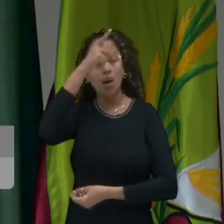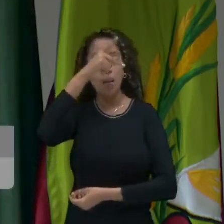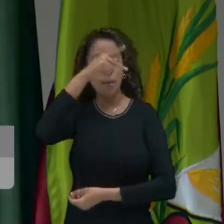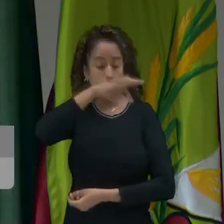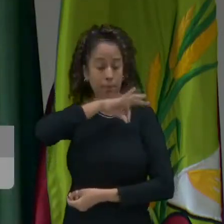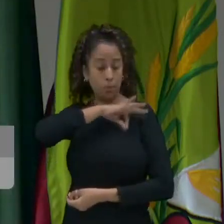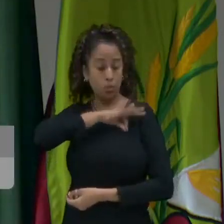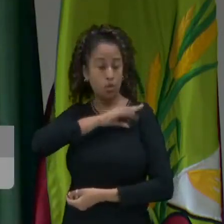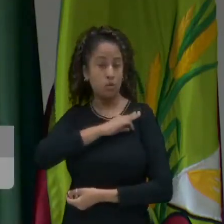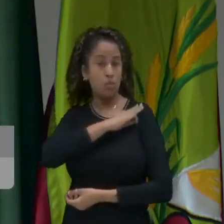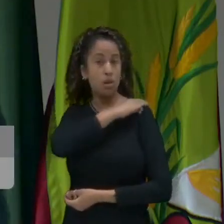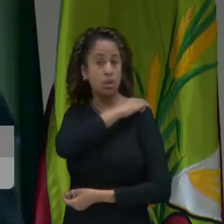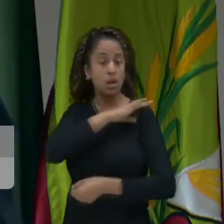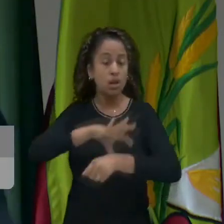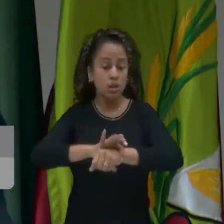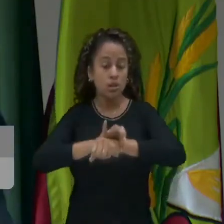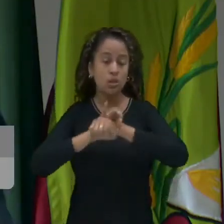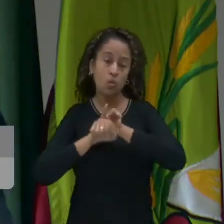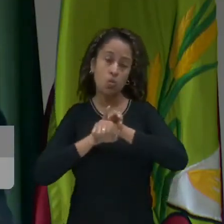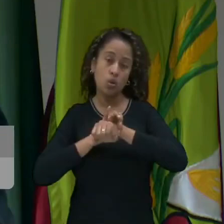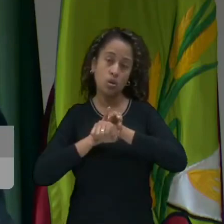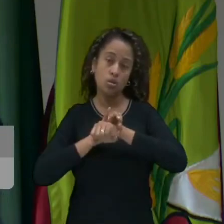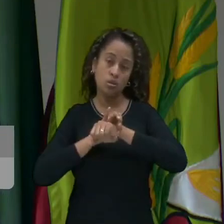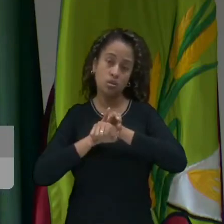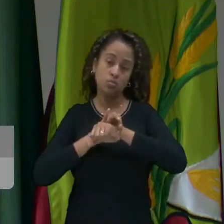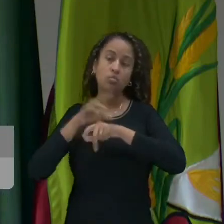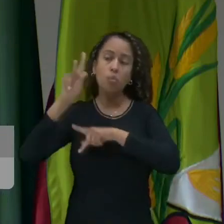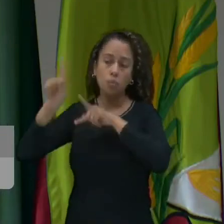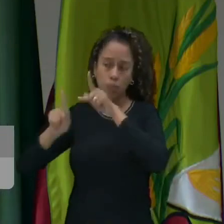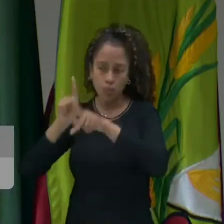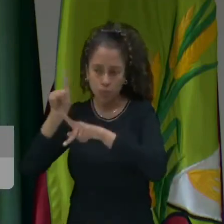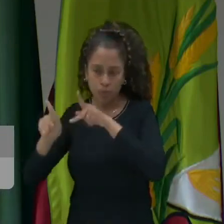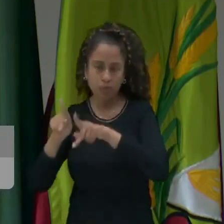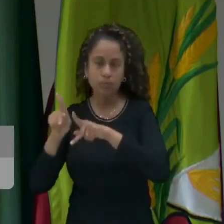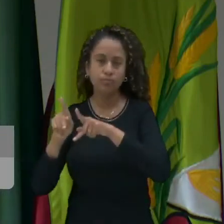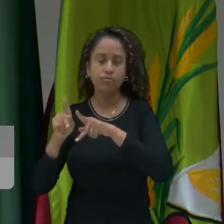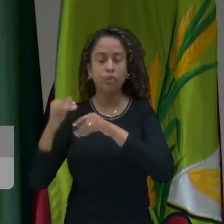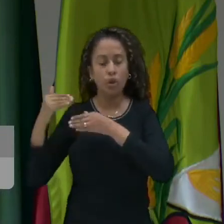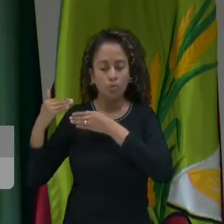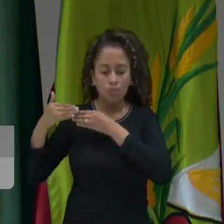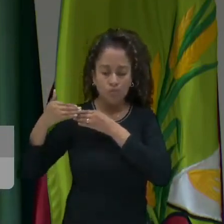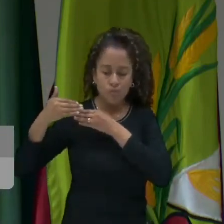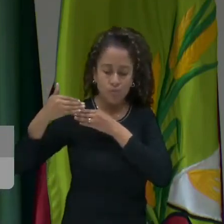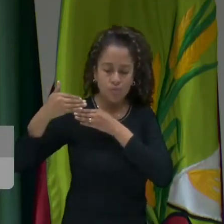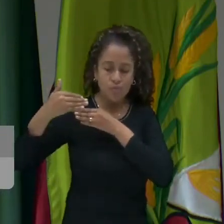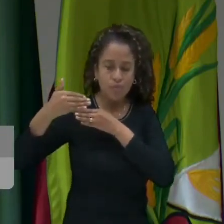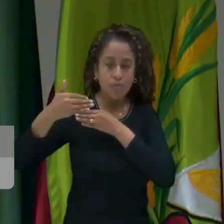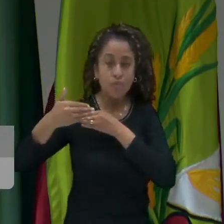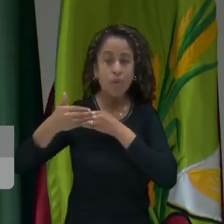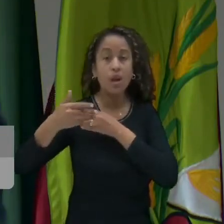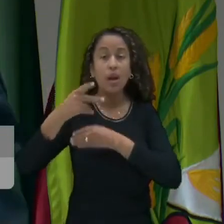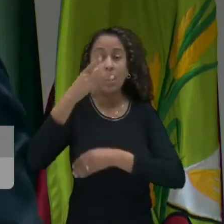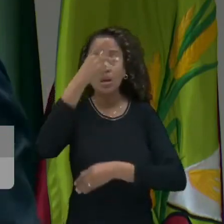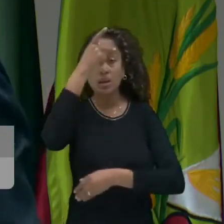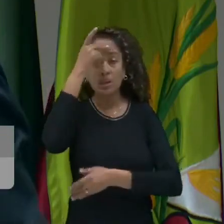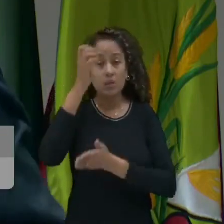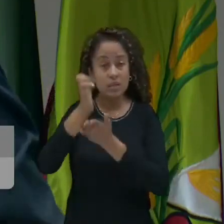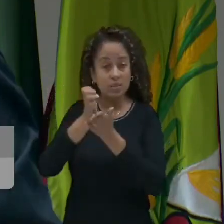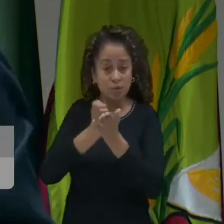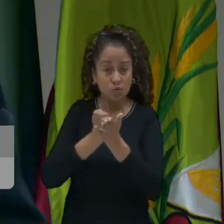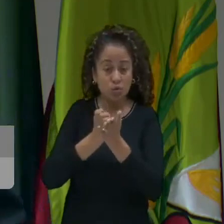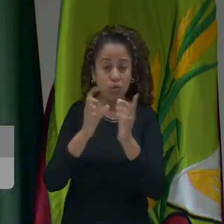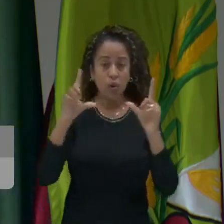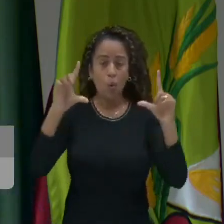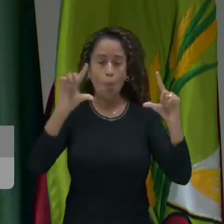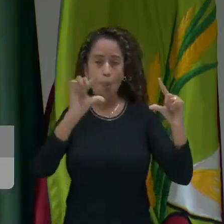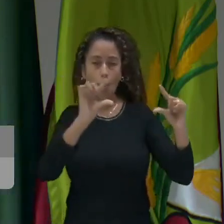segurança à população de Balneário Camboriú. E passou alguns anos, os efetivos acabaram cada vez mais diminuindo,